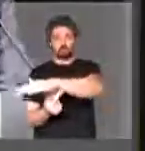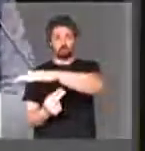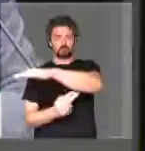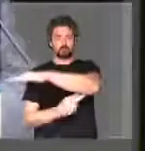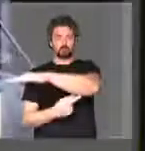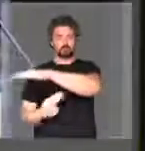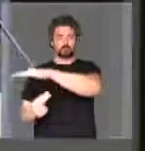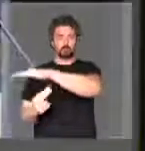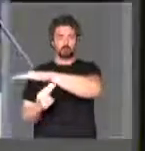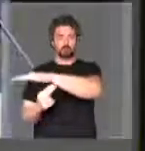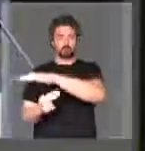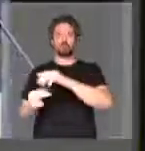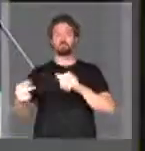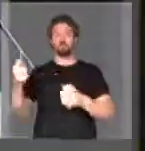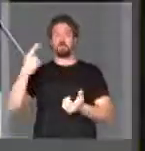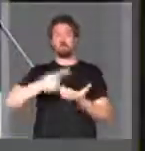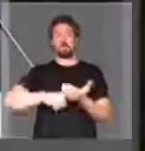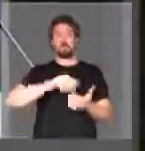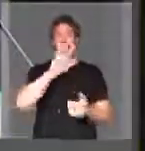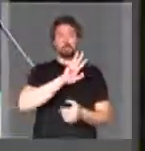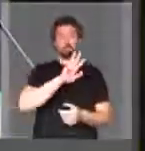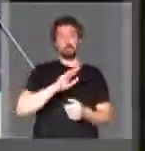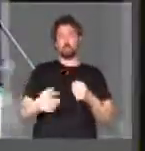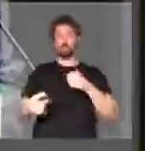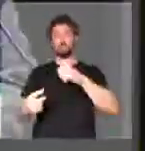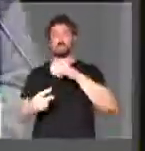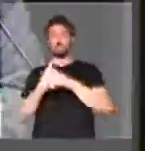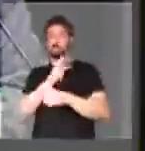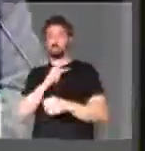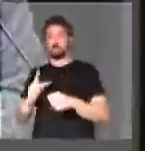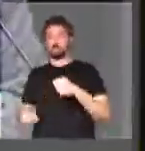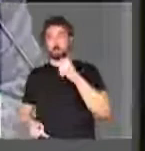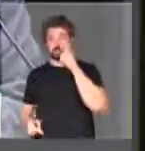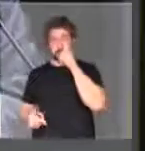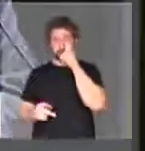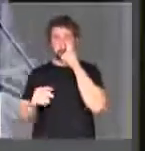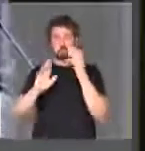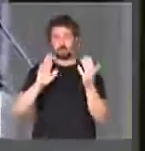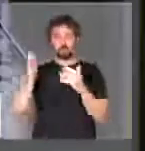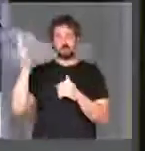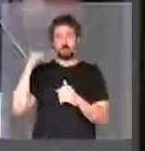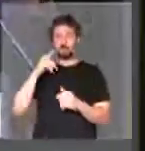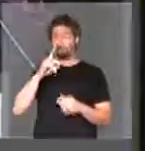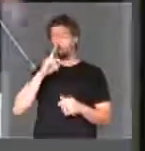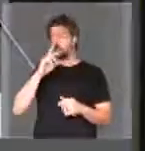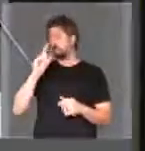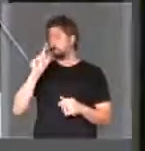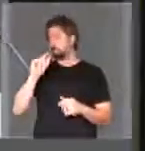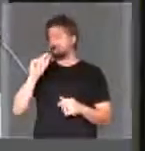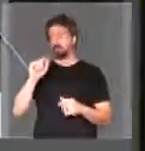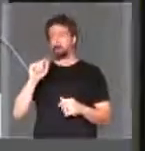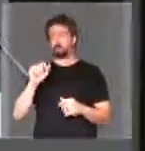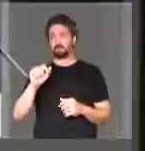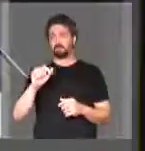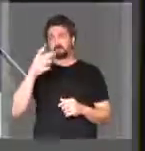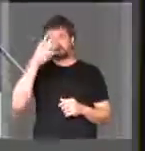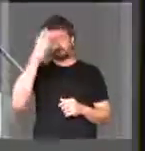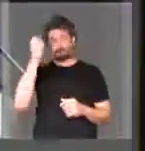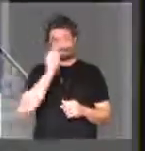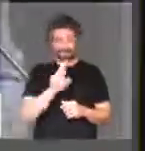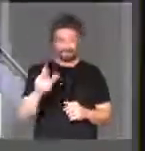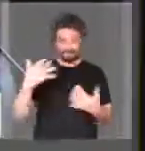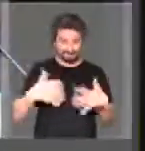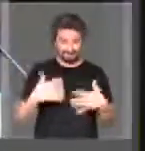construída por acordo com o Lula, com o presidente, na época, até eu